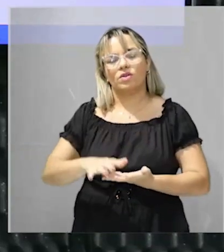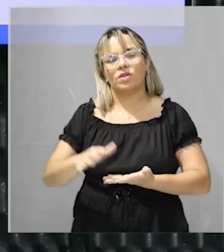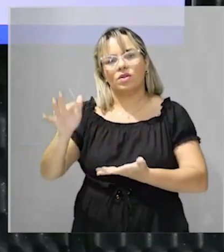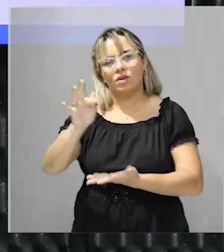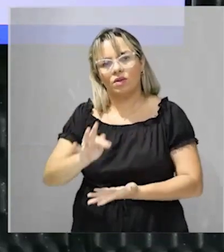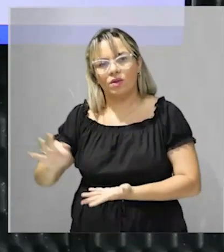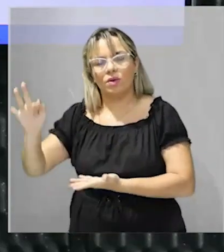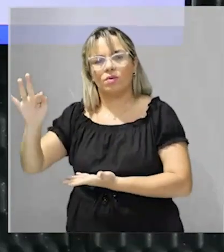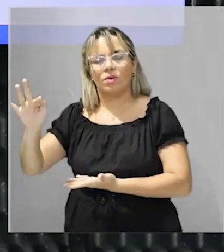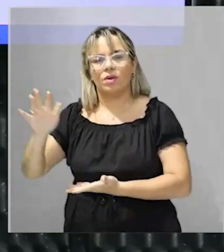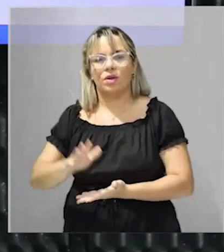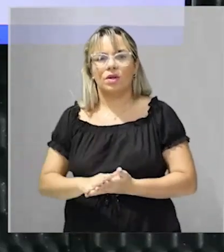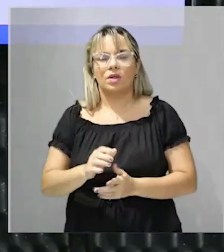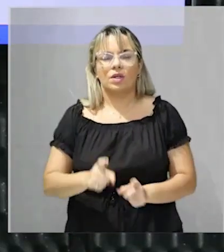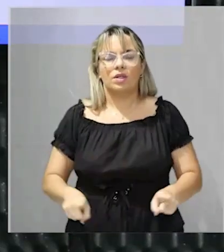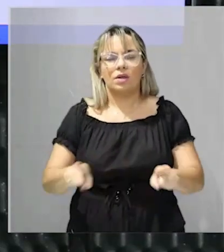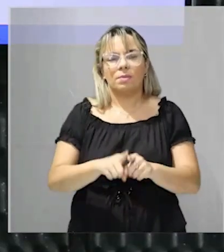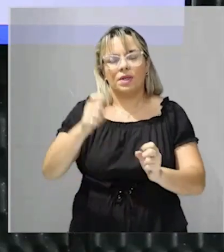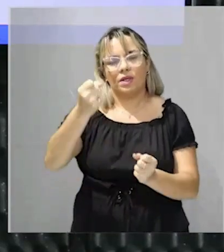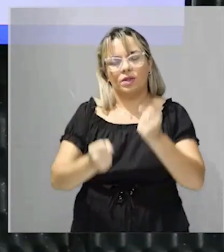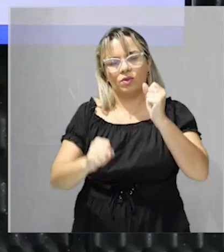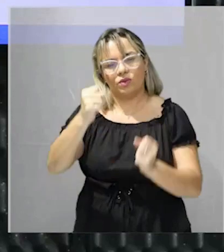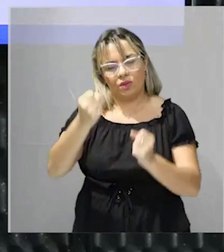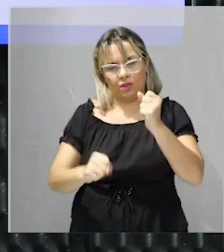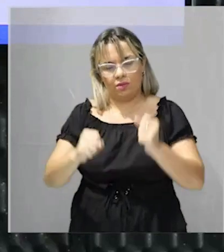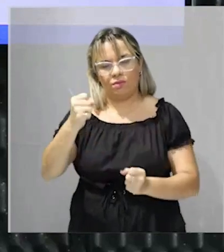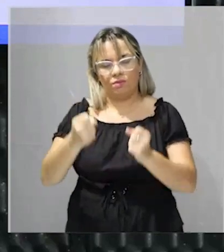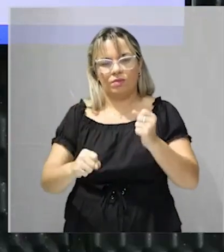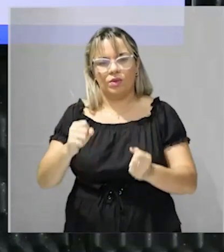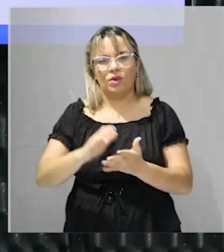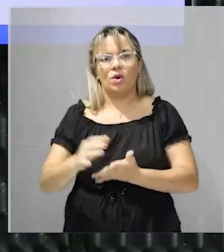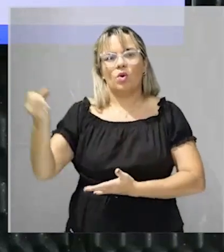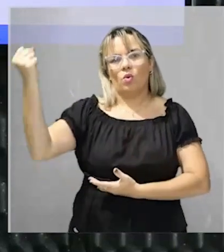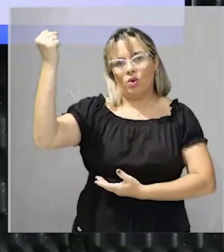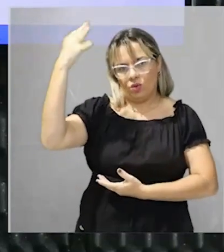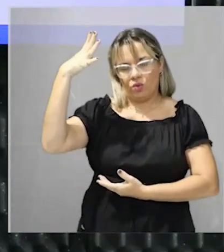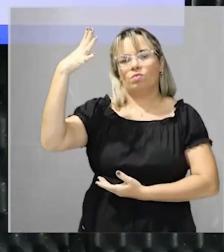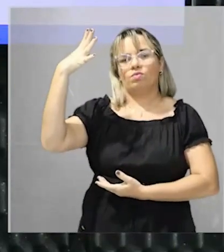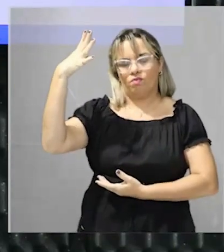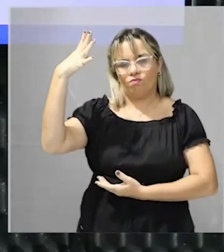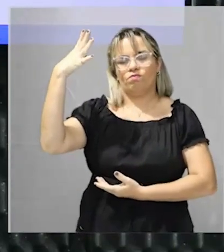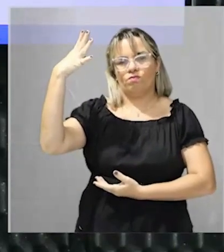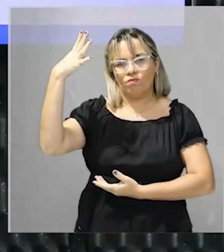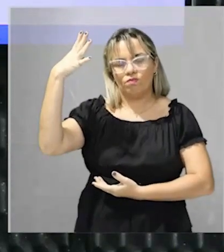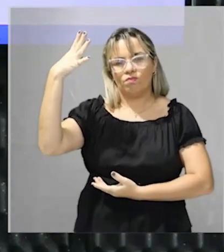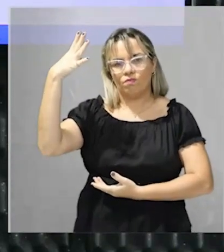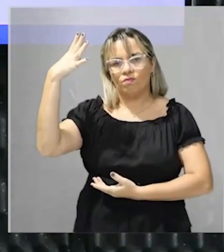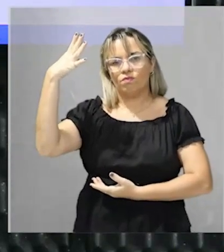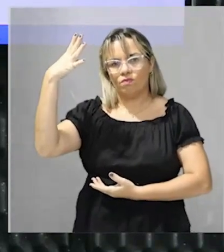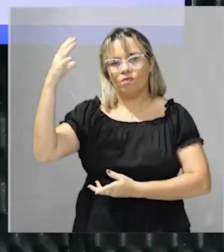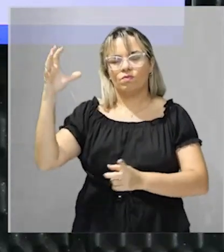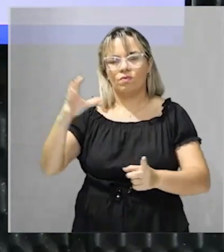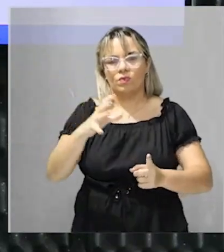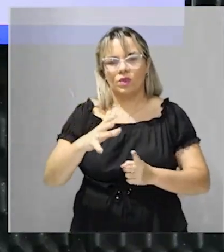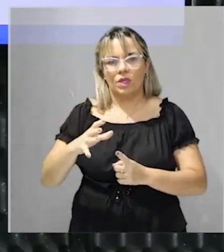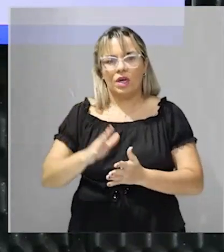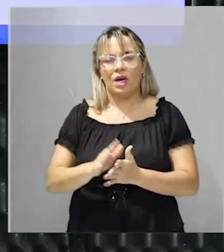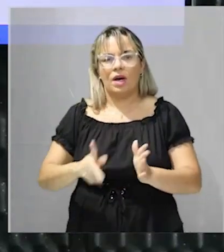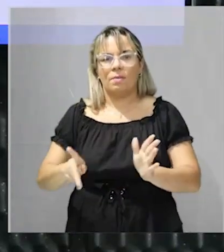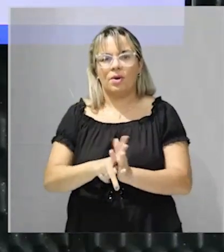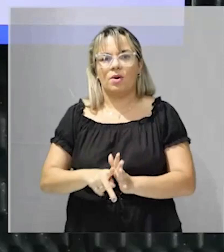como a revolução industrial como o iluminismo as próprias guerras